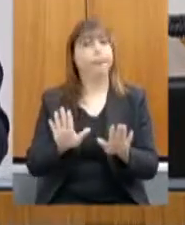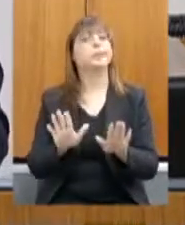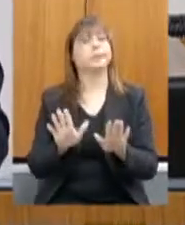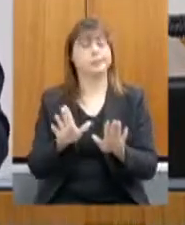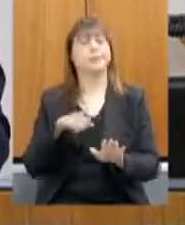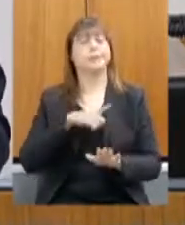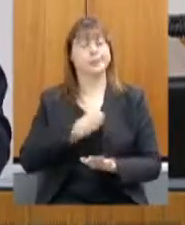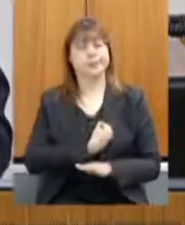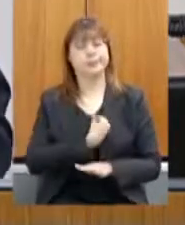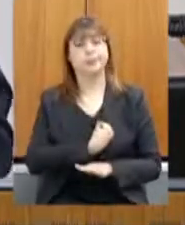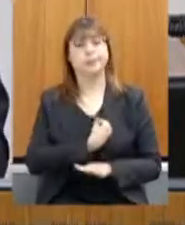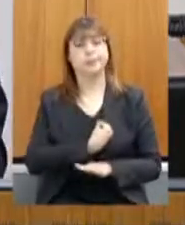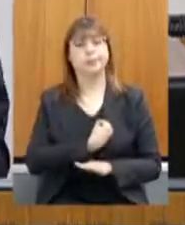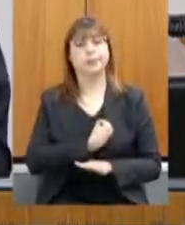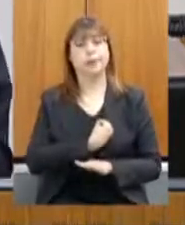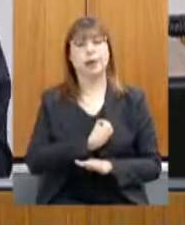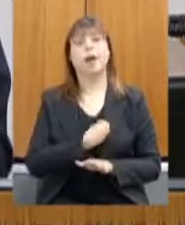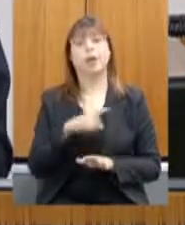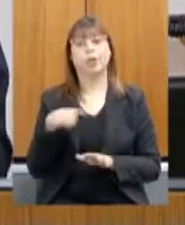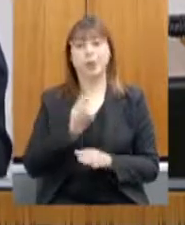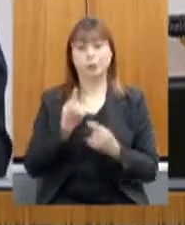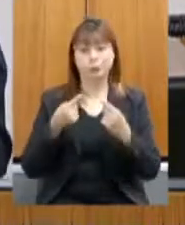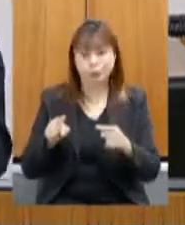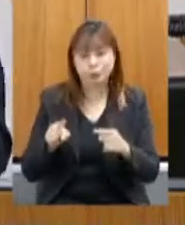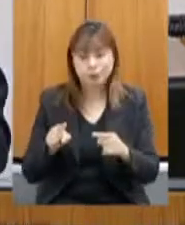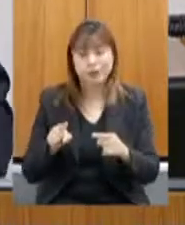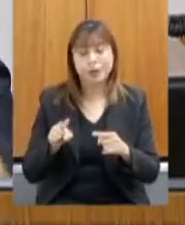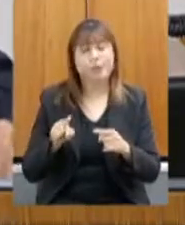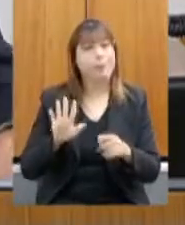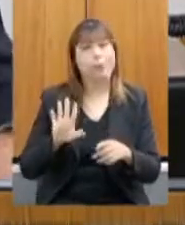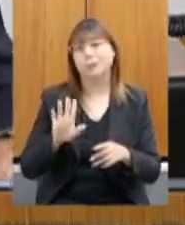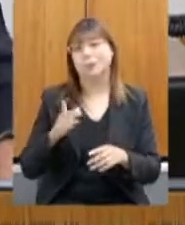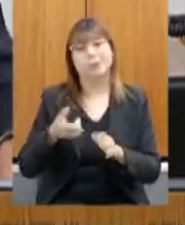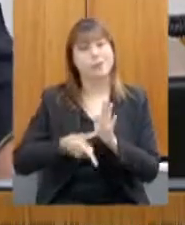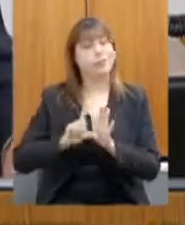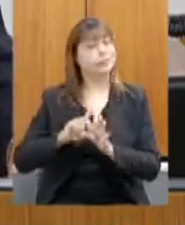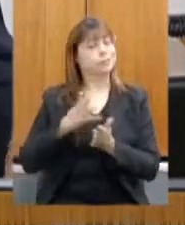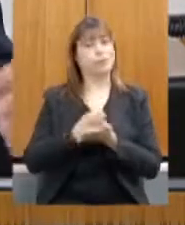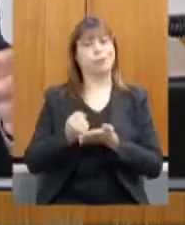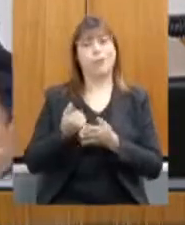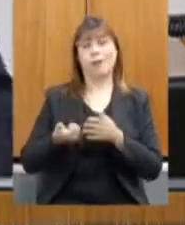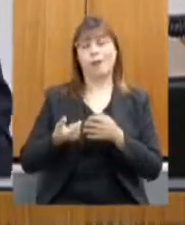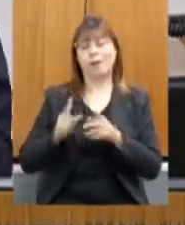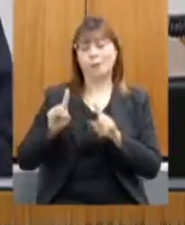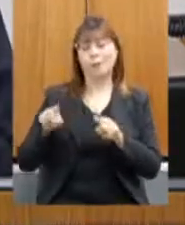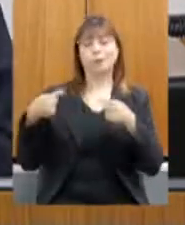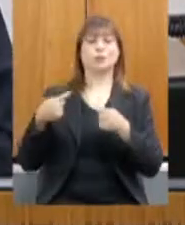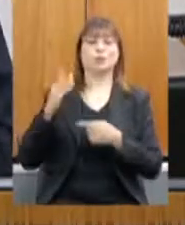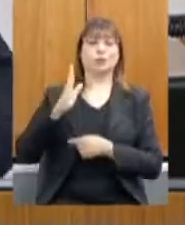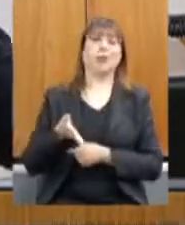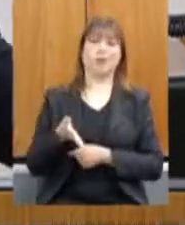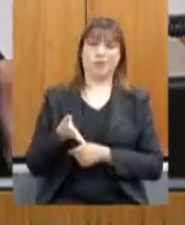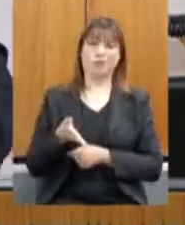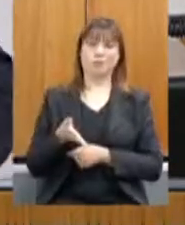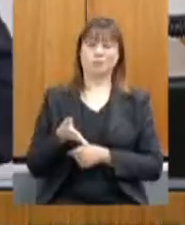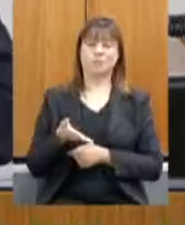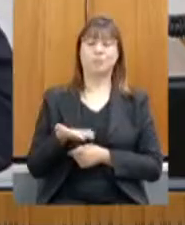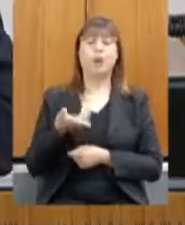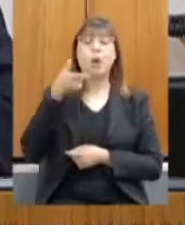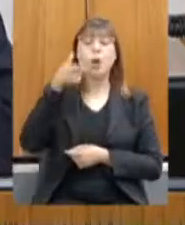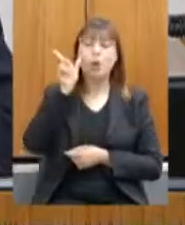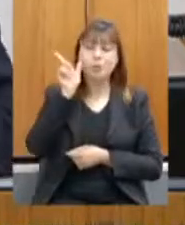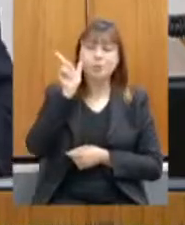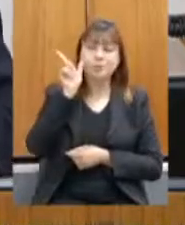e cuidá-los só depois que eles nos atacam. A prevenção é muito importante e essas políticas e ontem esteve aqui